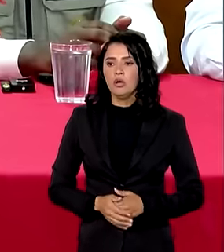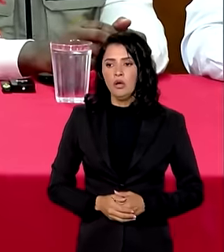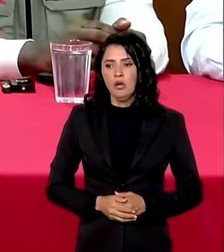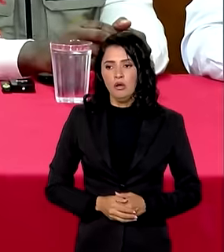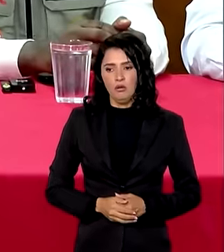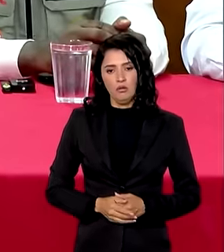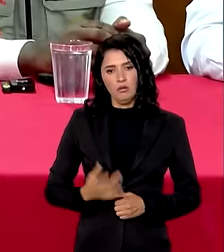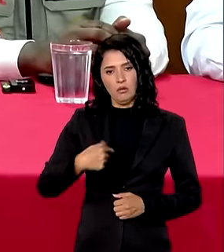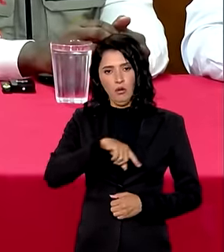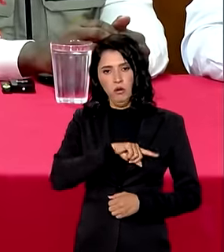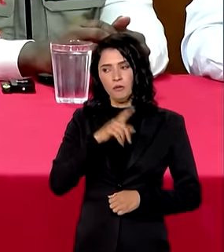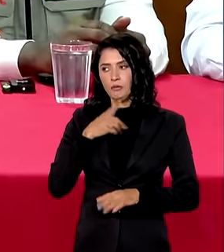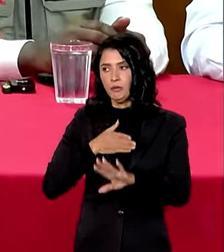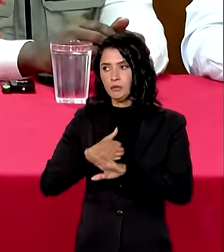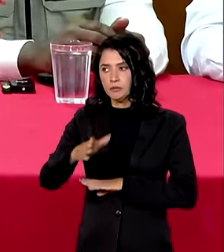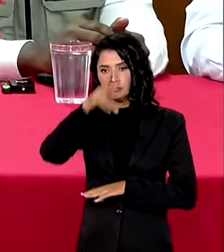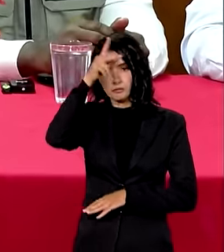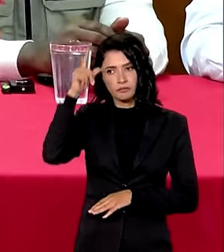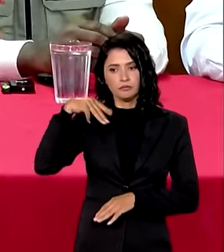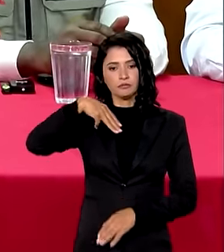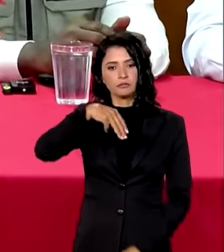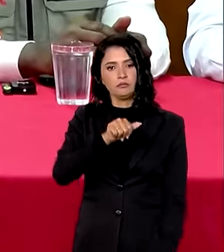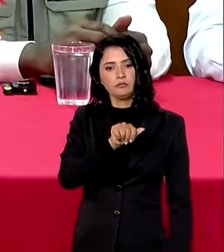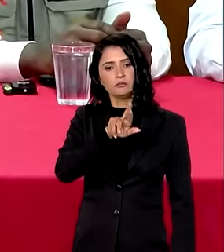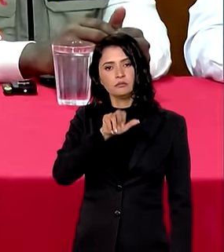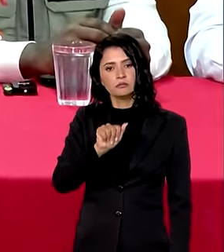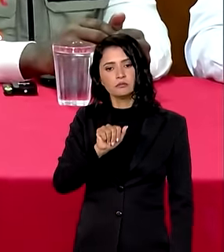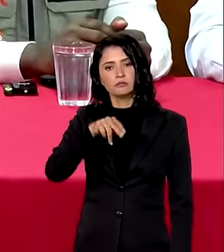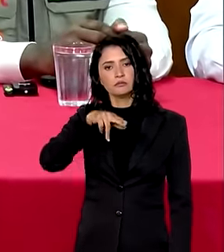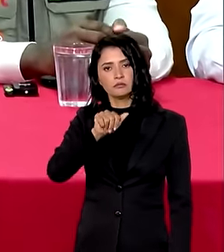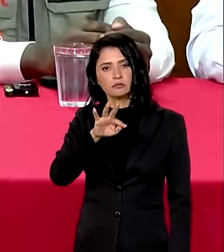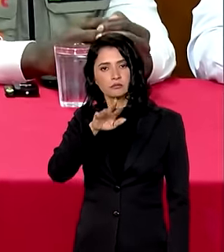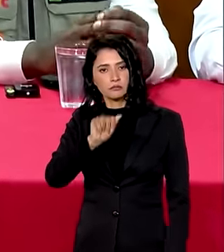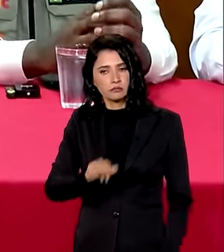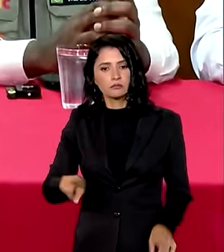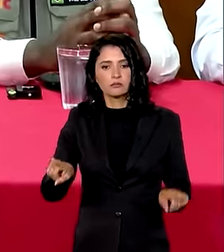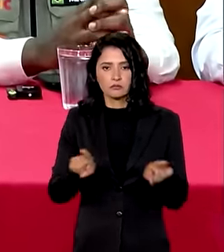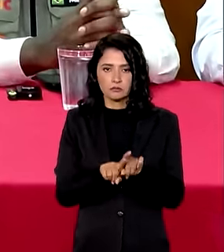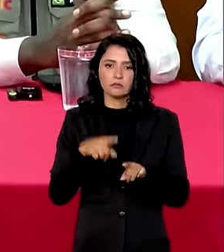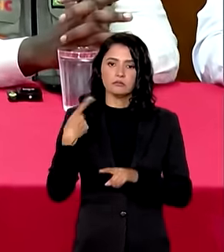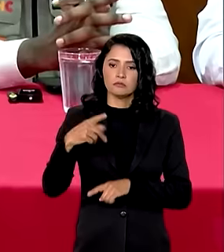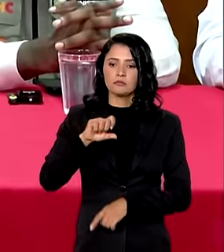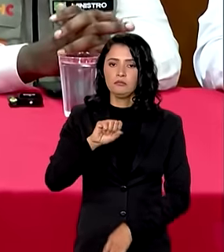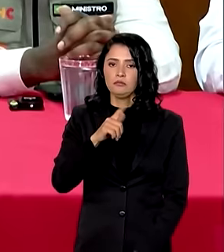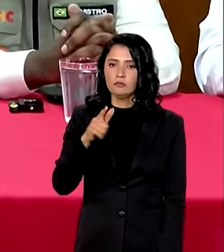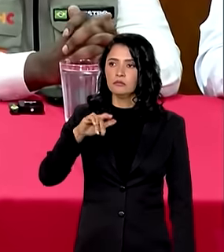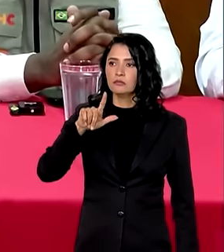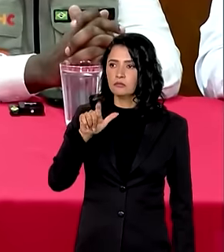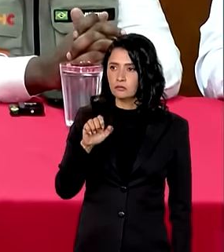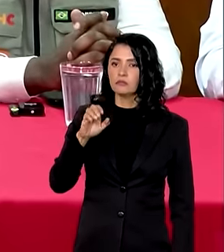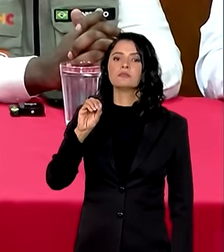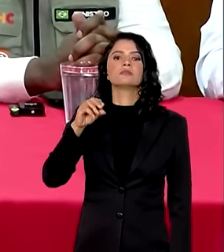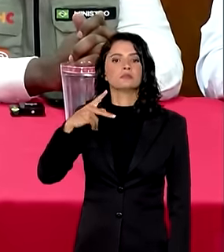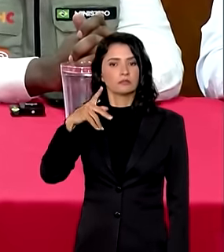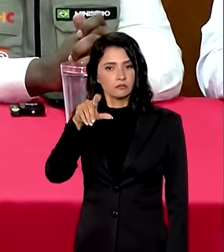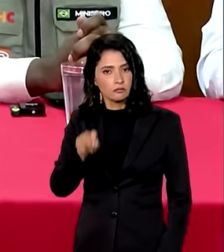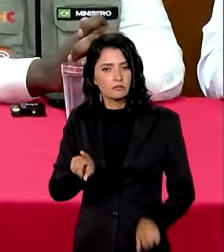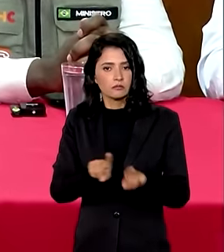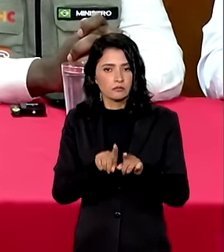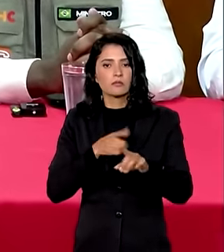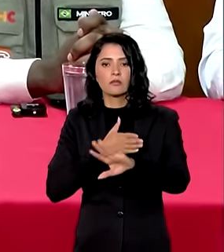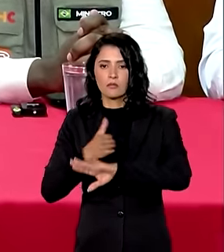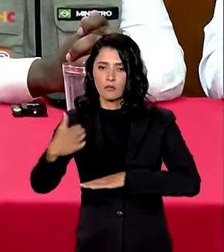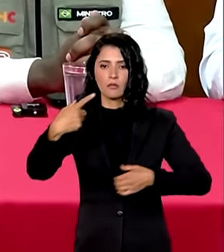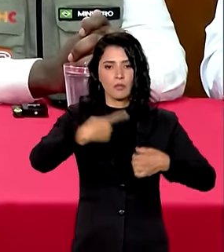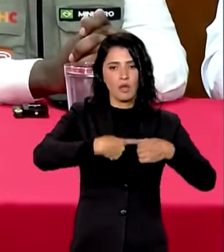estivemos reunido com o prefeito Marcelo Maranata, em Guaíba, estivemos em São Leopoldo, ontem já estivemos em Canoas.